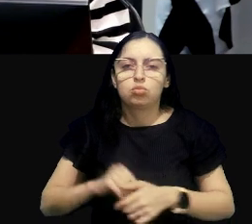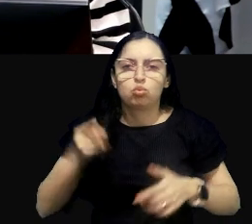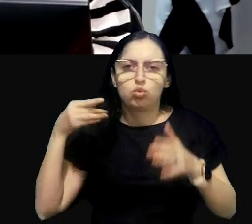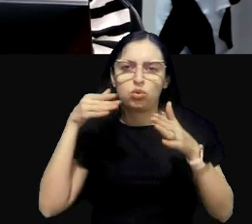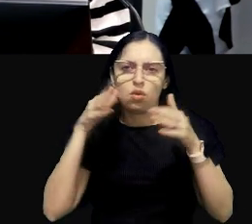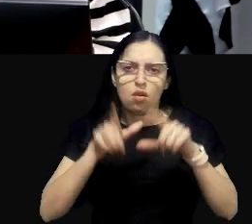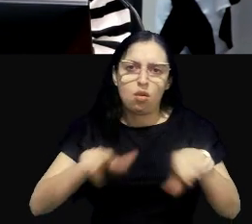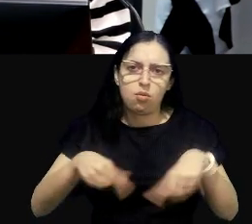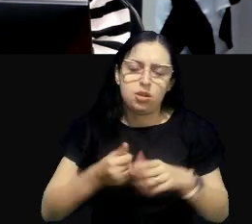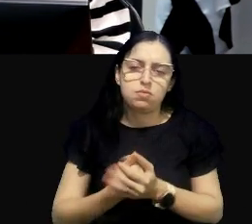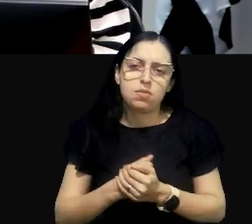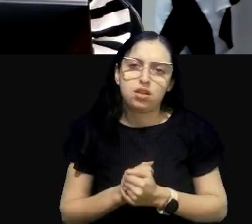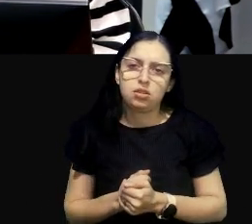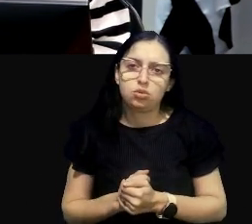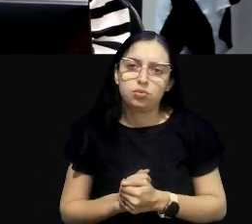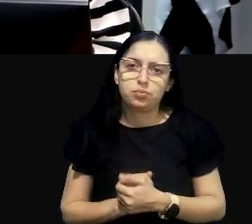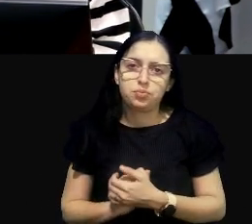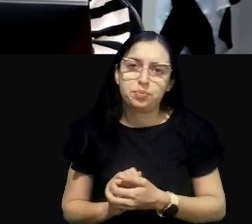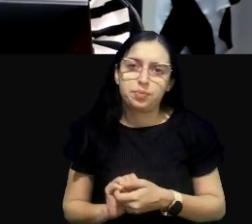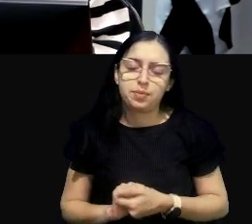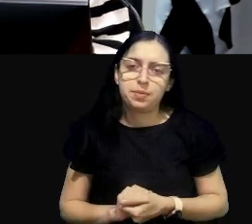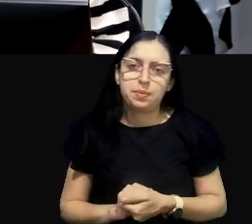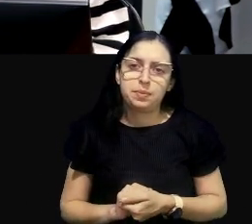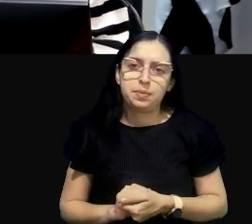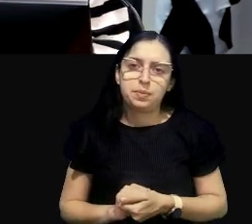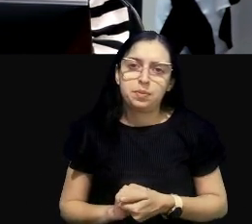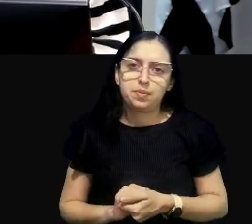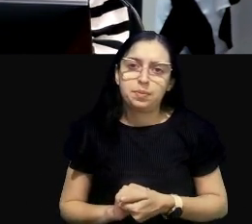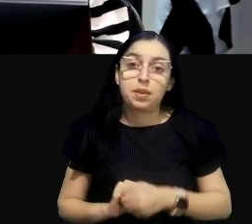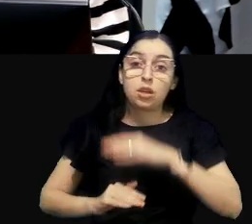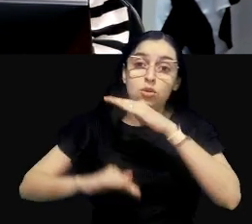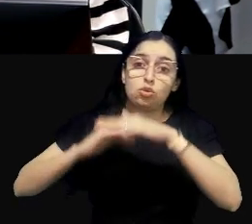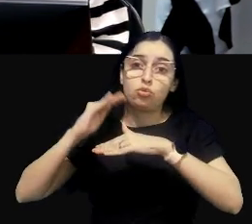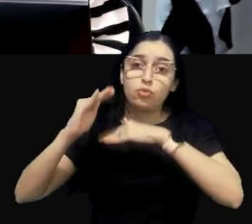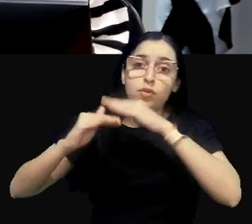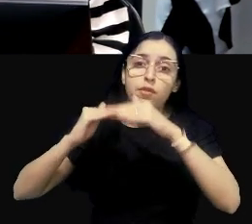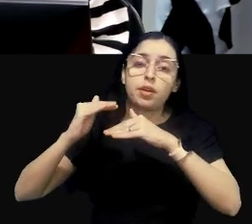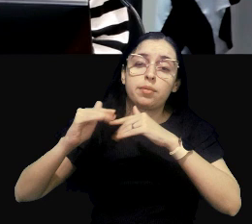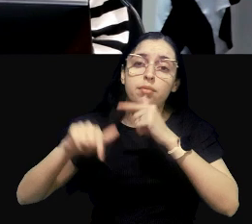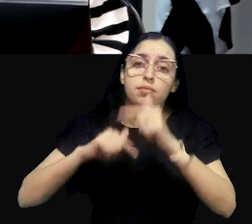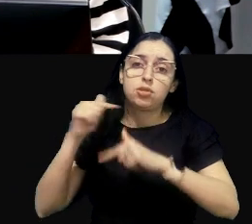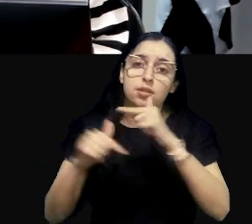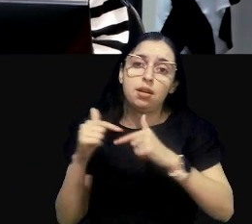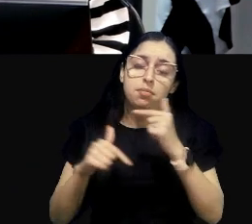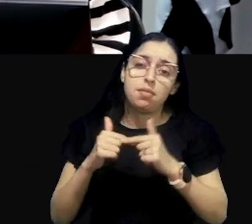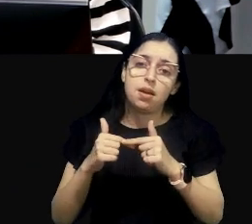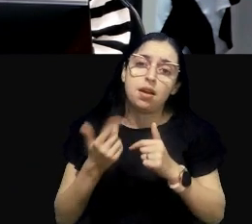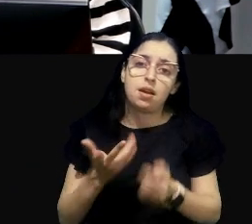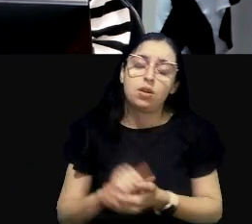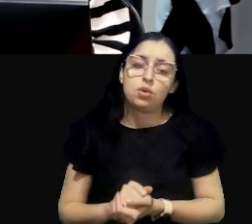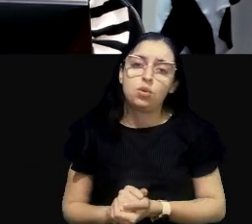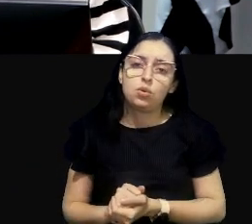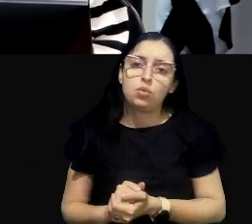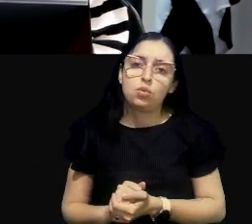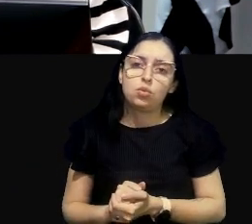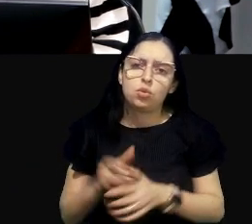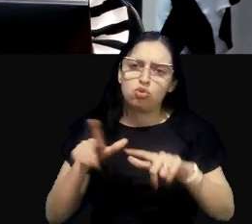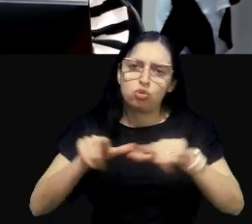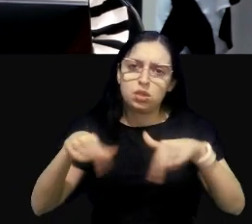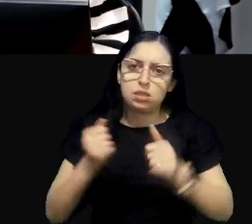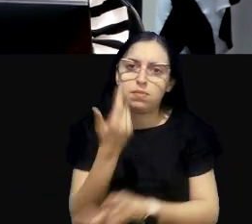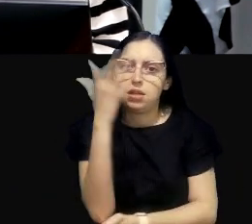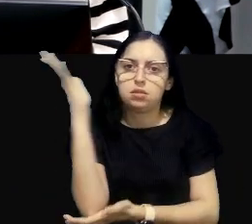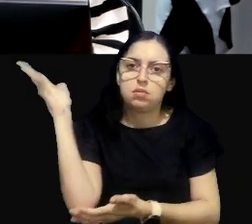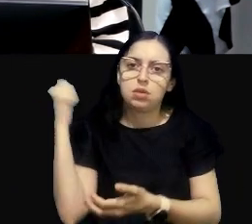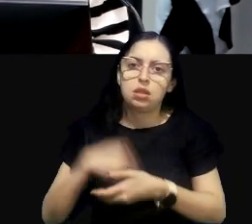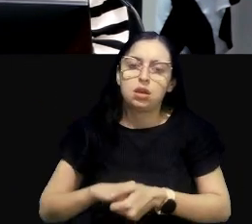e tudo mais. Então, na nossa trajetória de trabalhos na área, a